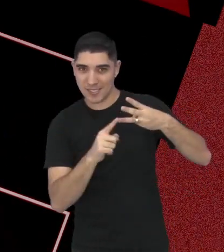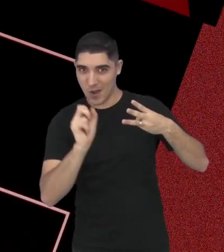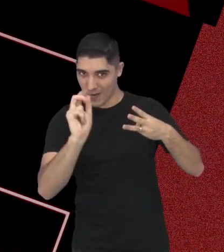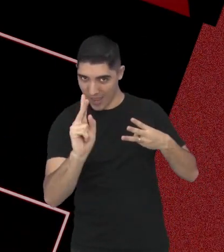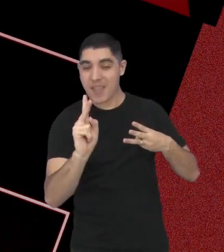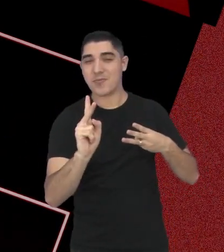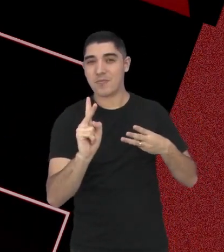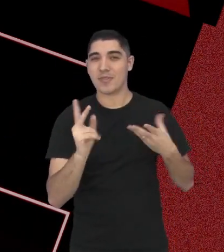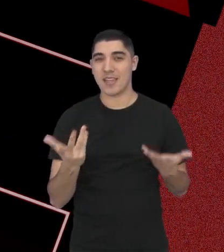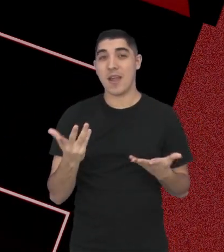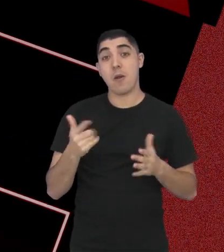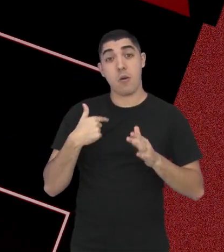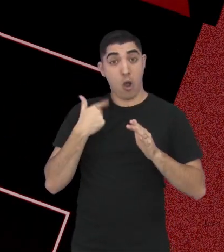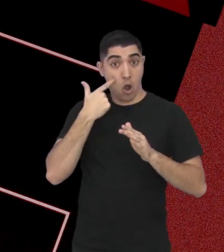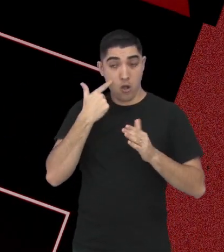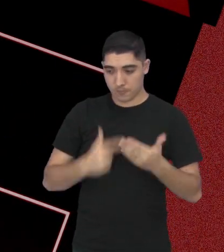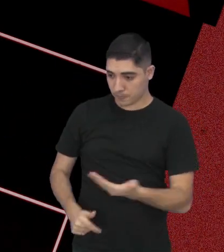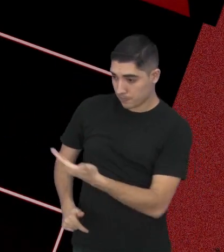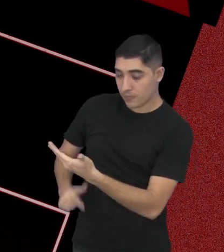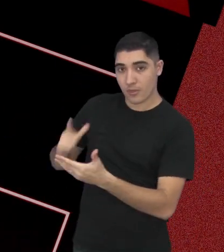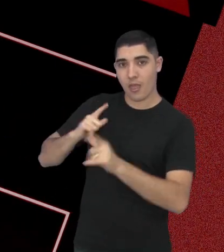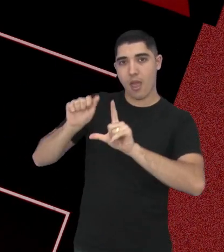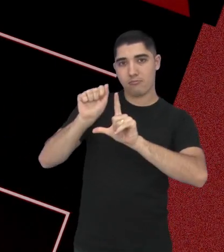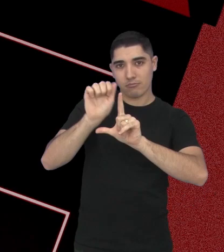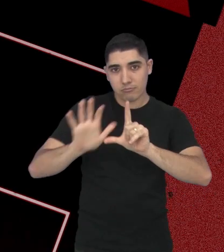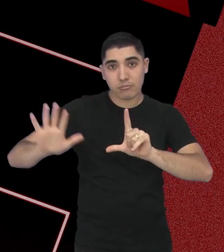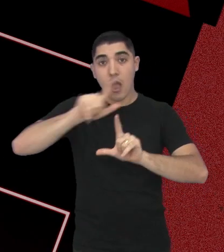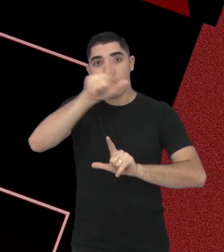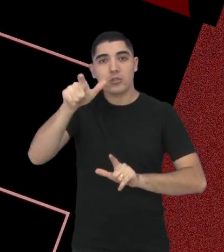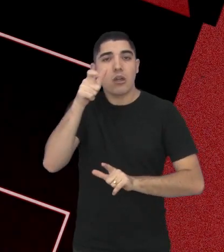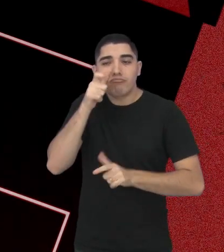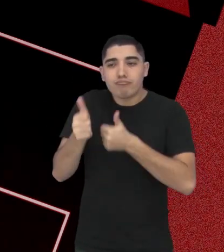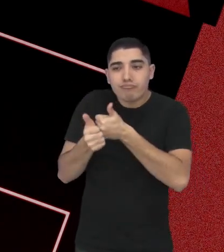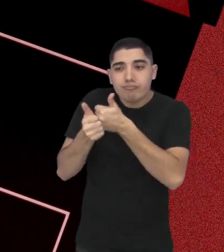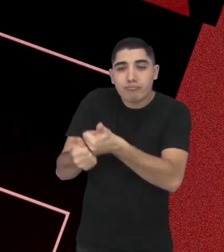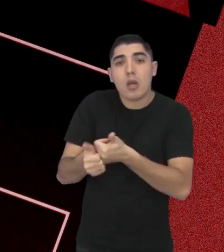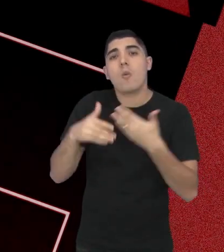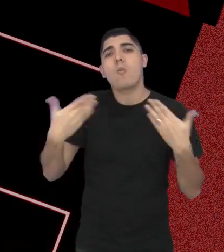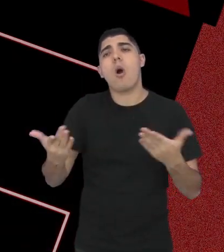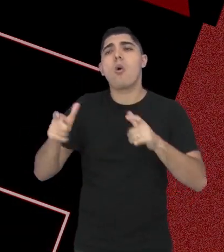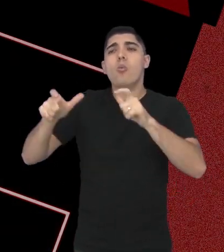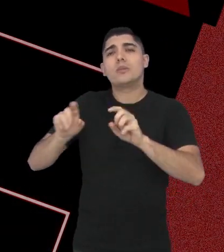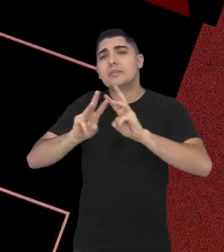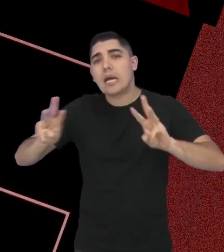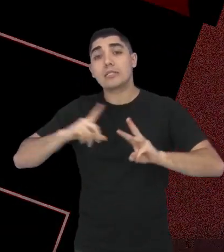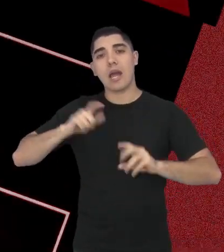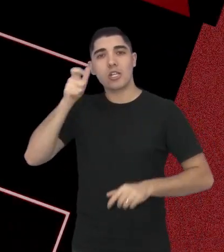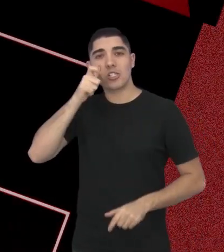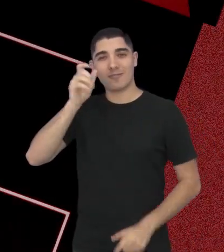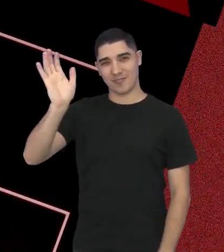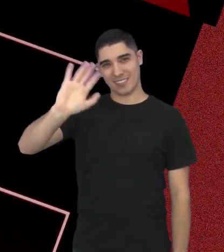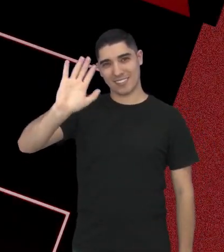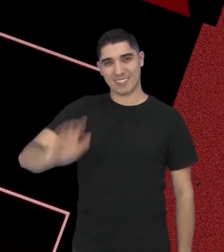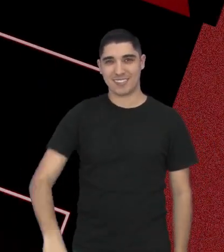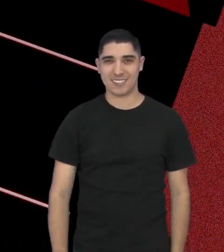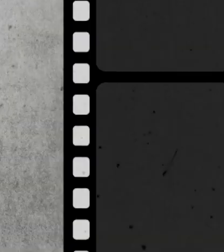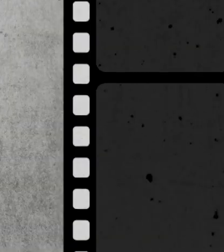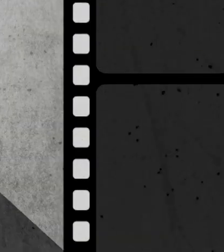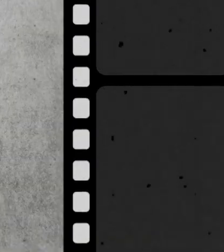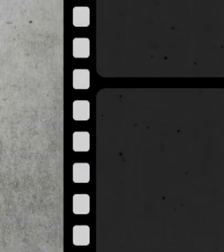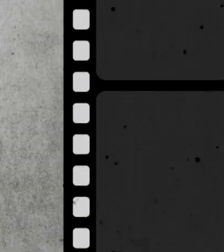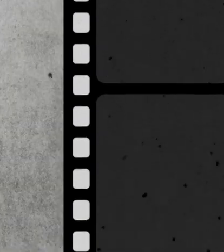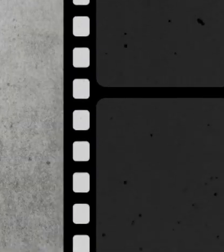próximas edições. Eu vou deixar, então, esse QR Code para vocês acompanharem em qual plataforma ele está disponível. Até mais!